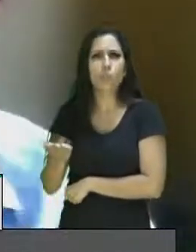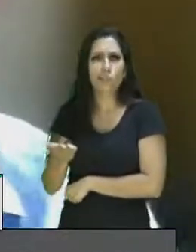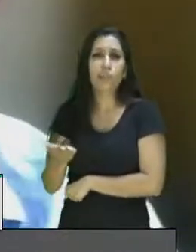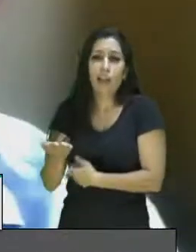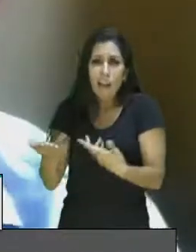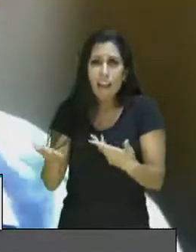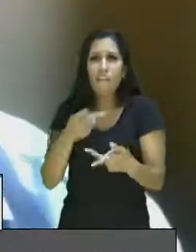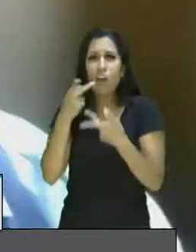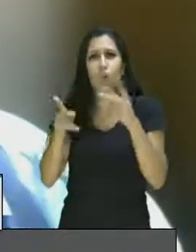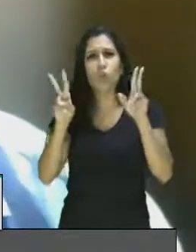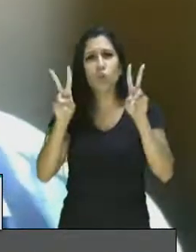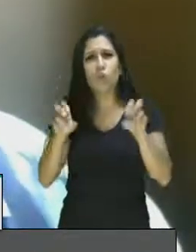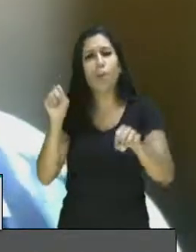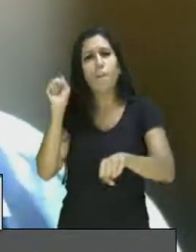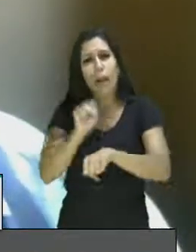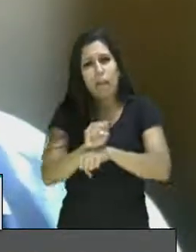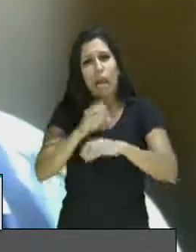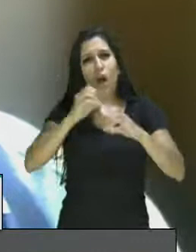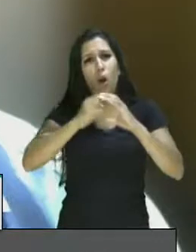do CONAG